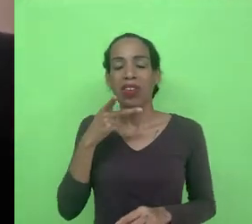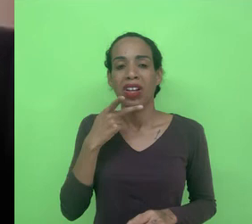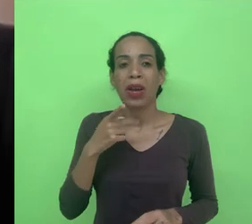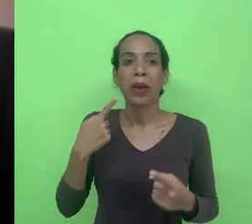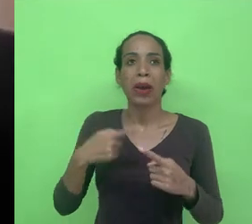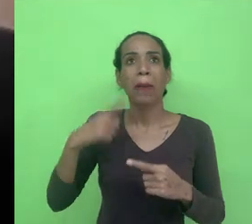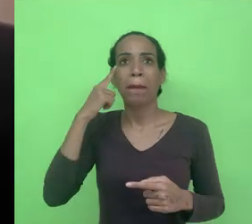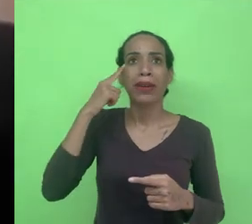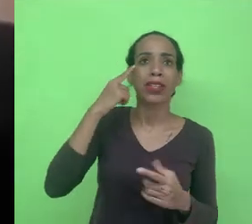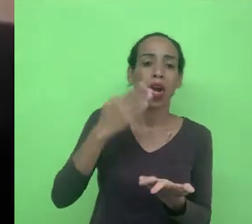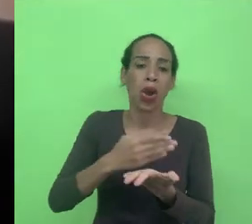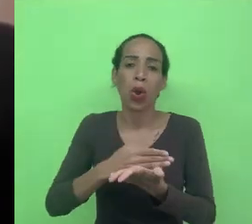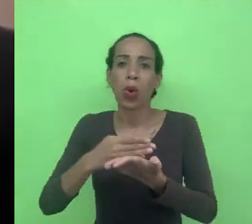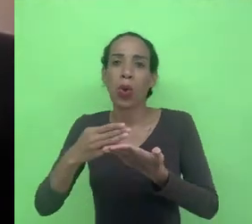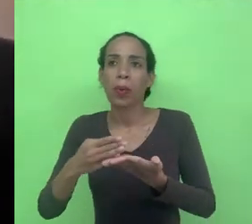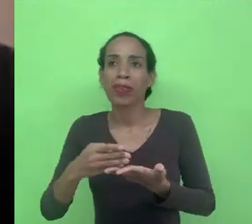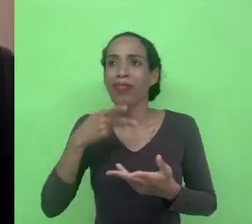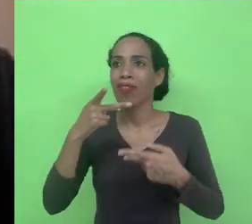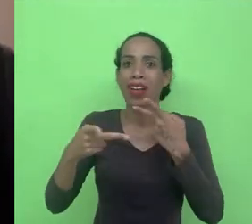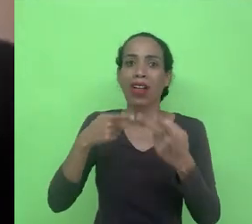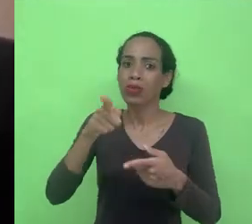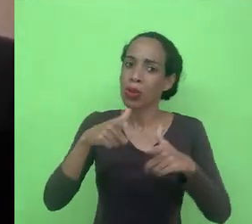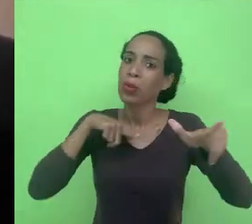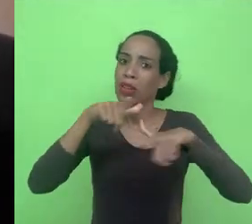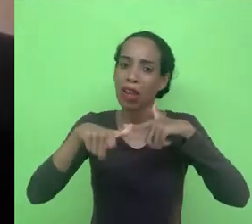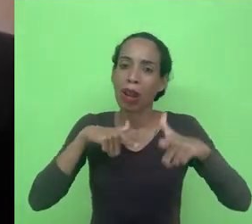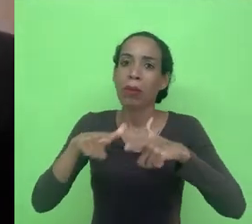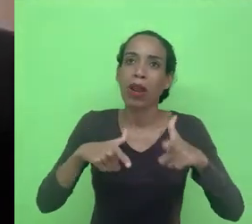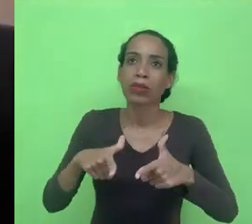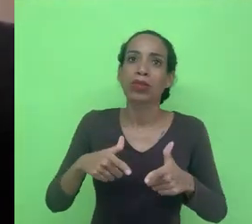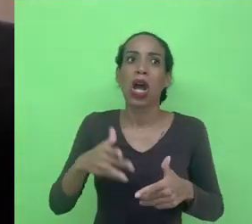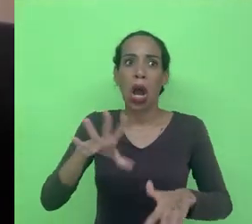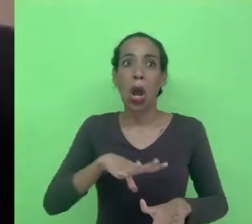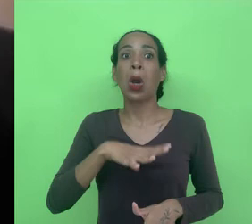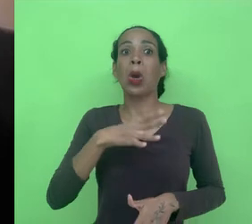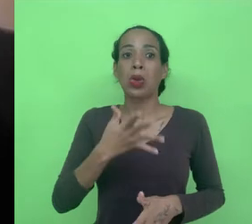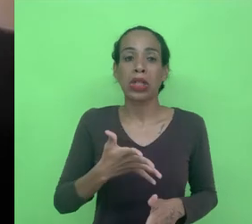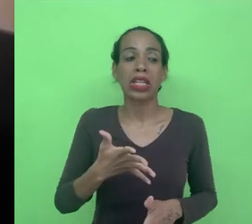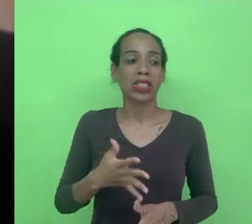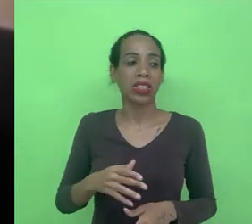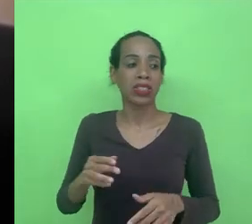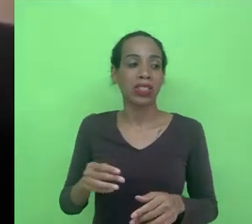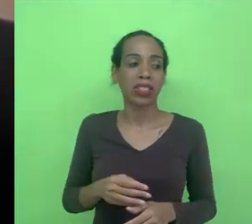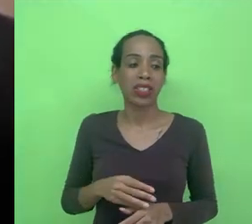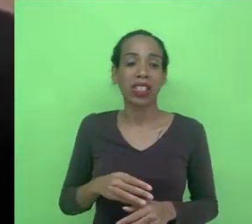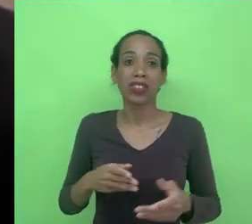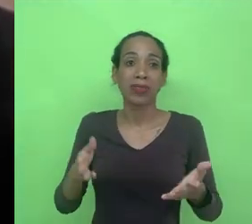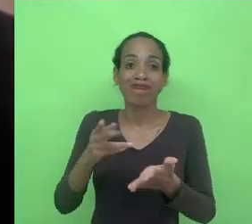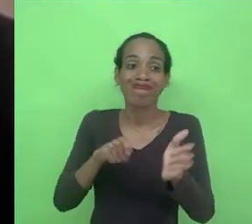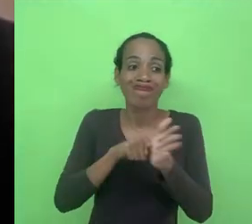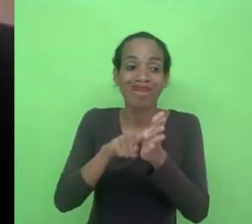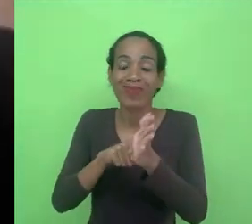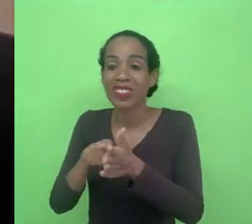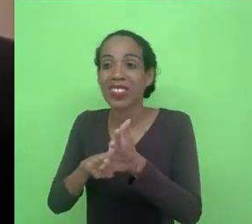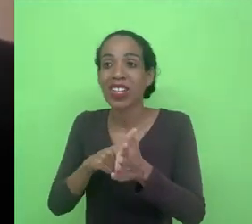inicialmente eu queria só elogiar o trabalho dele a coragem a ousadia de desbravar eu diria que a